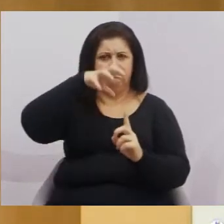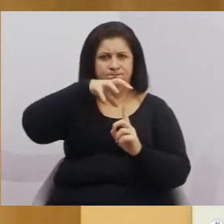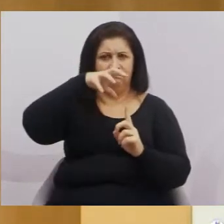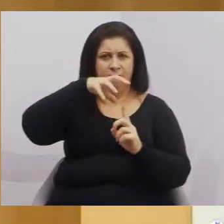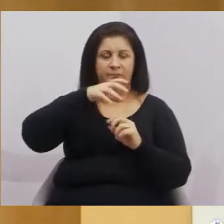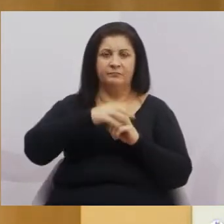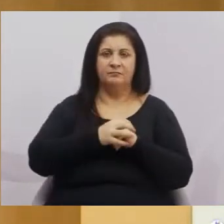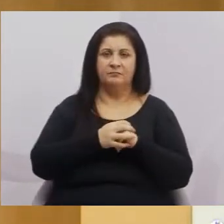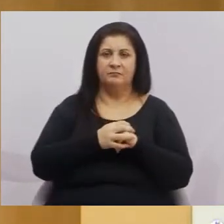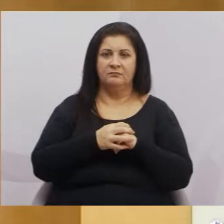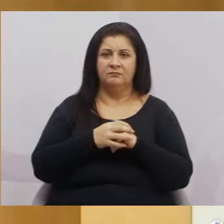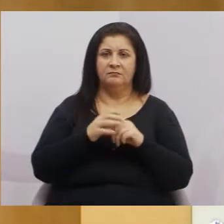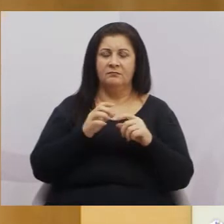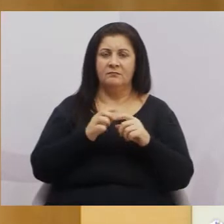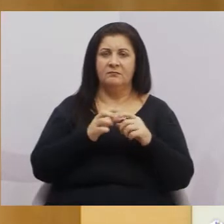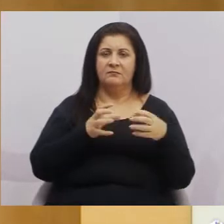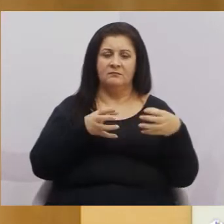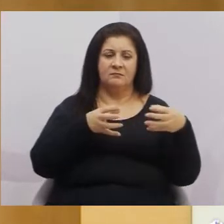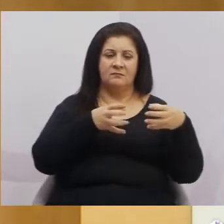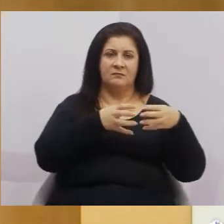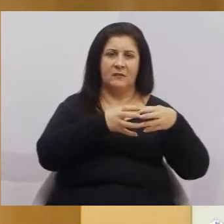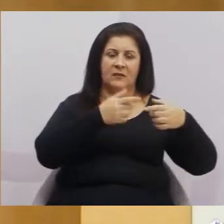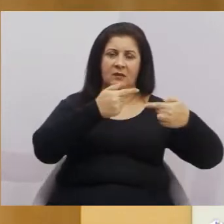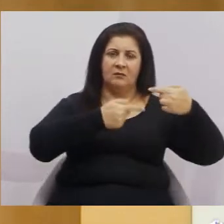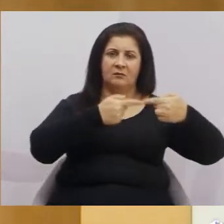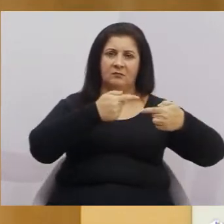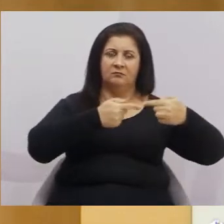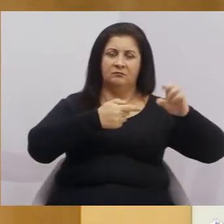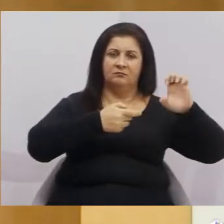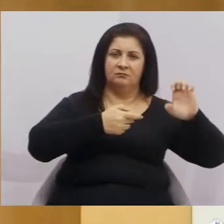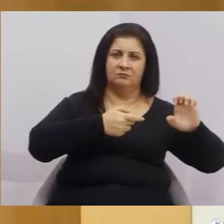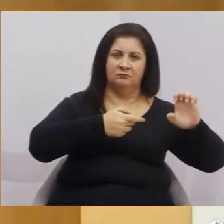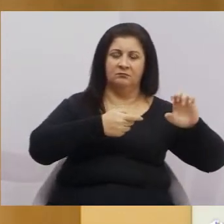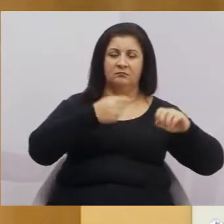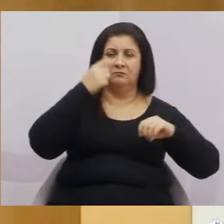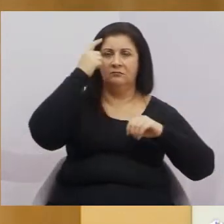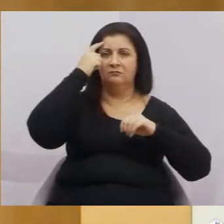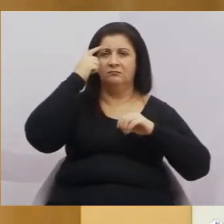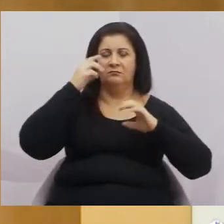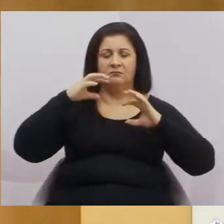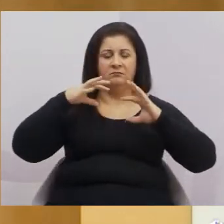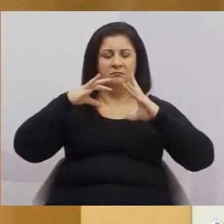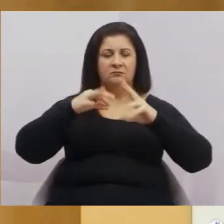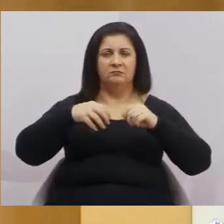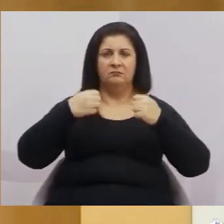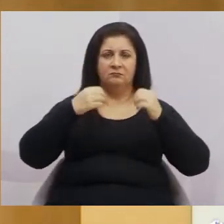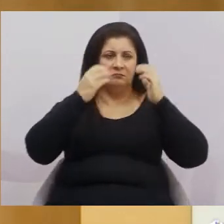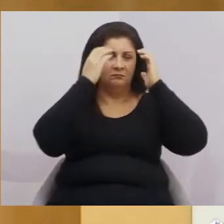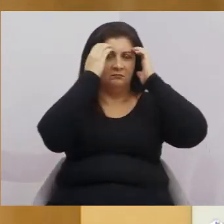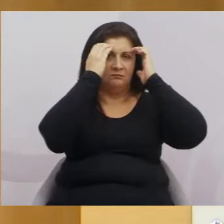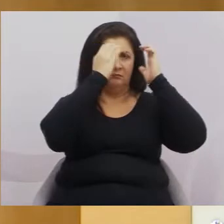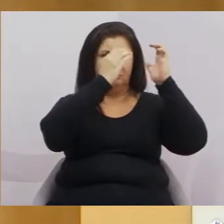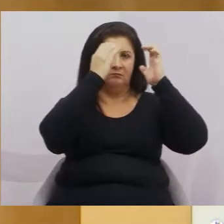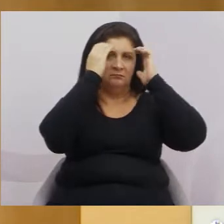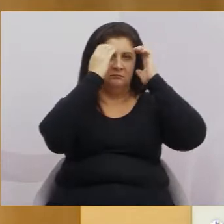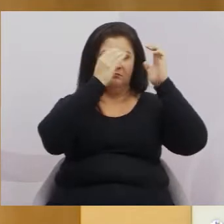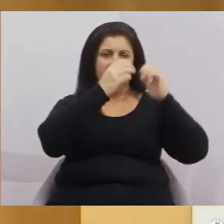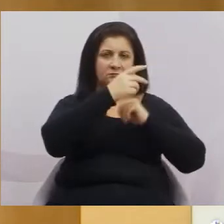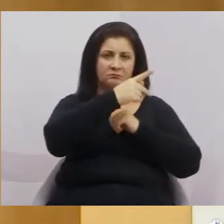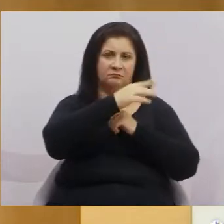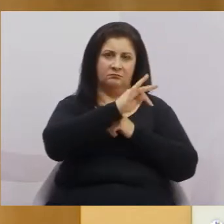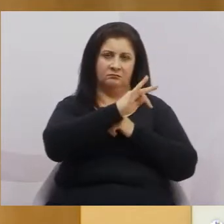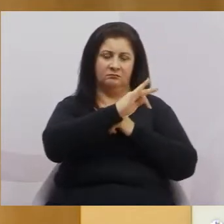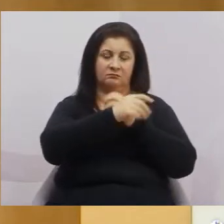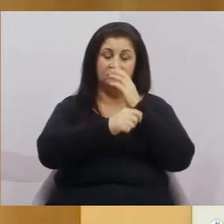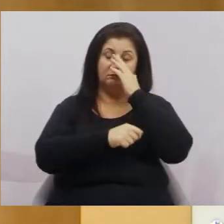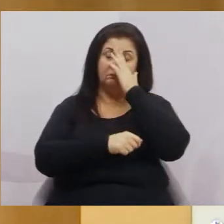esquerda que pensa que tudo tem que ser da forma que eles pensam e que eles acham. E